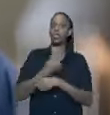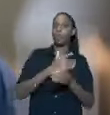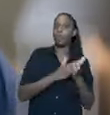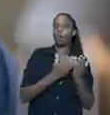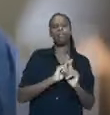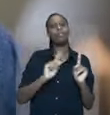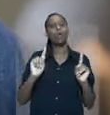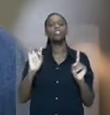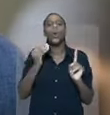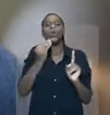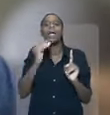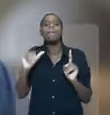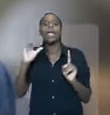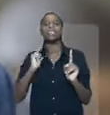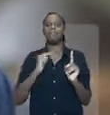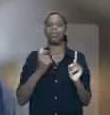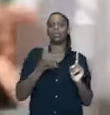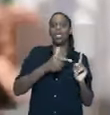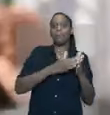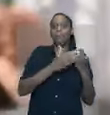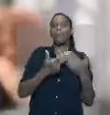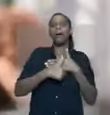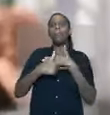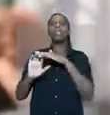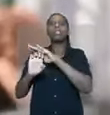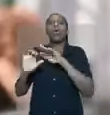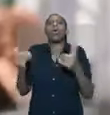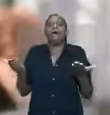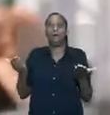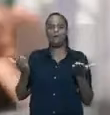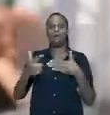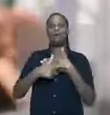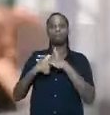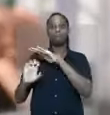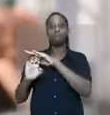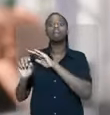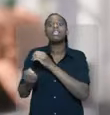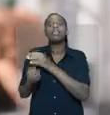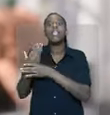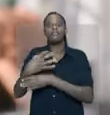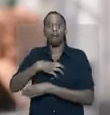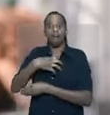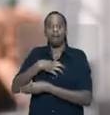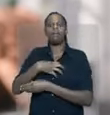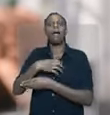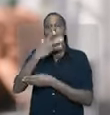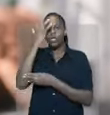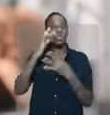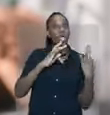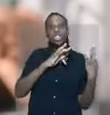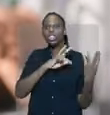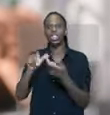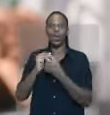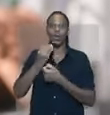que o pobre. Ele apenas teve mais oportunidade. Então, qual é o papel do Estado? O papel do Estado é criar condições para